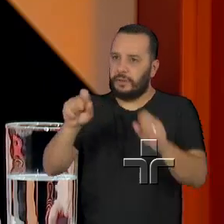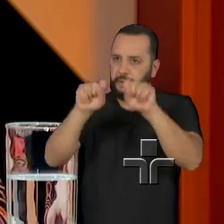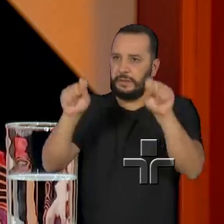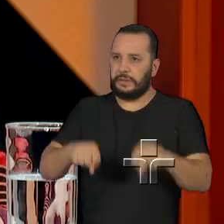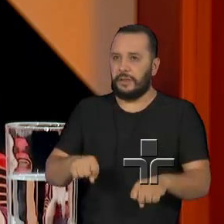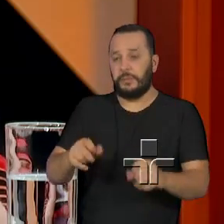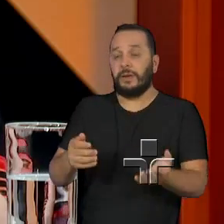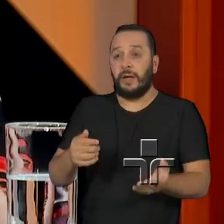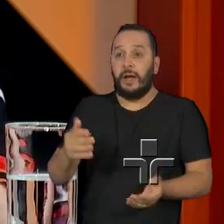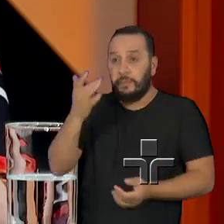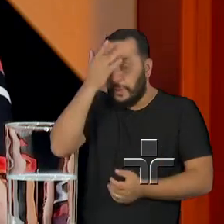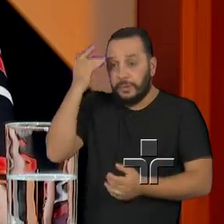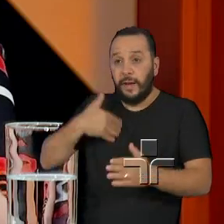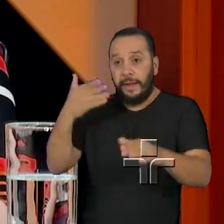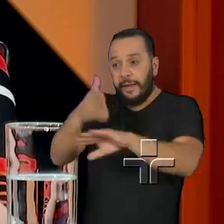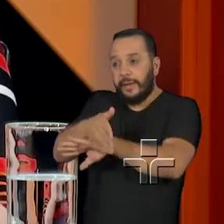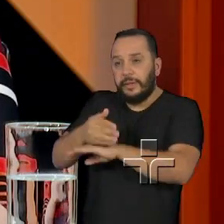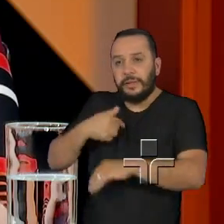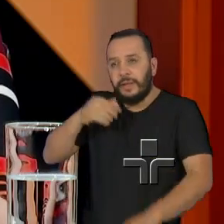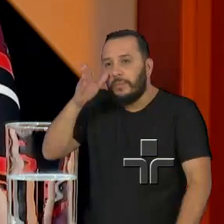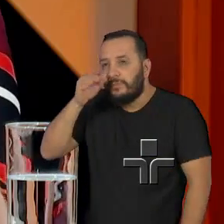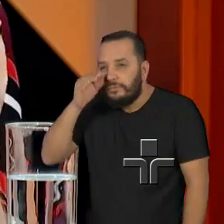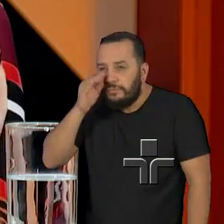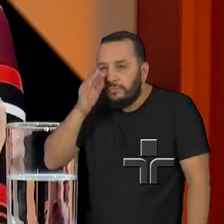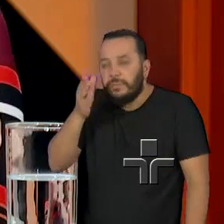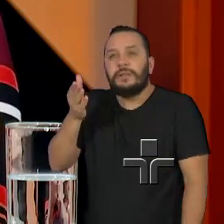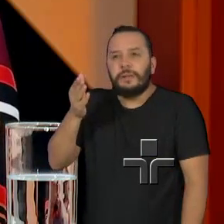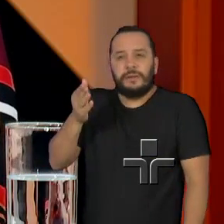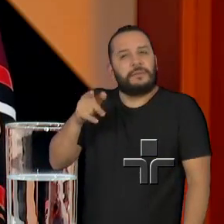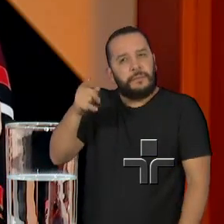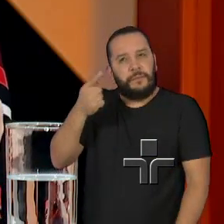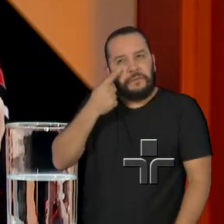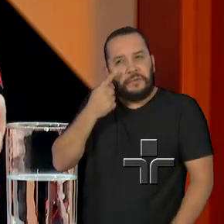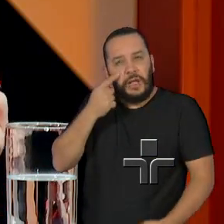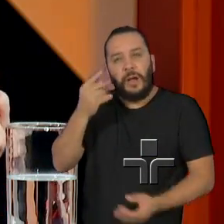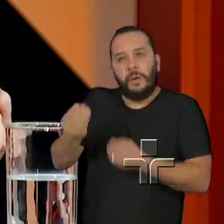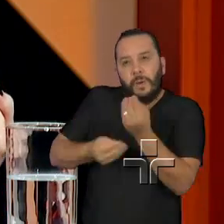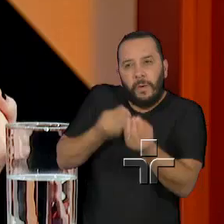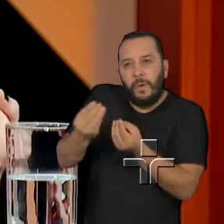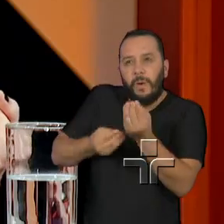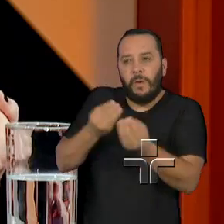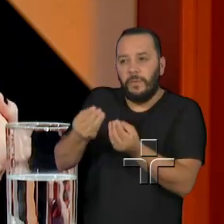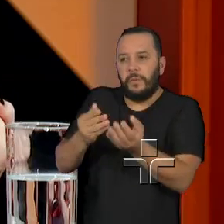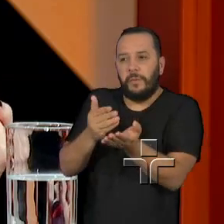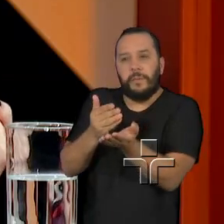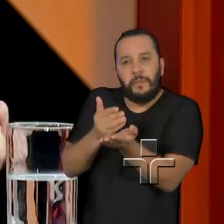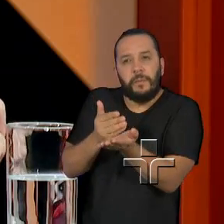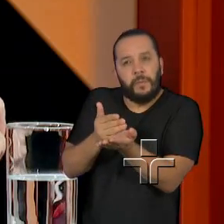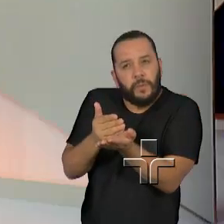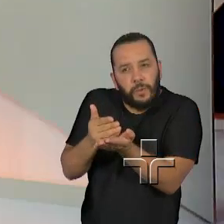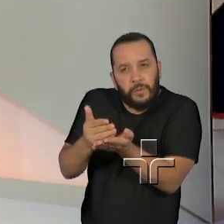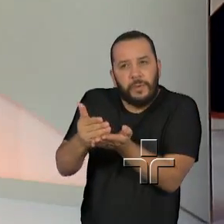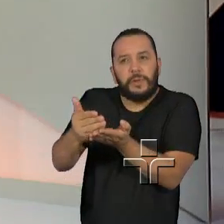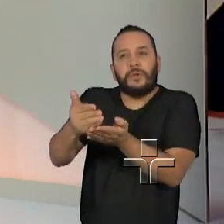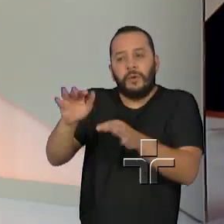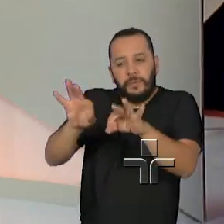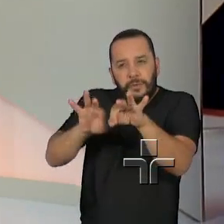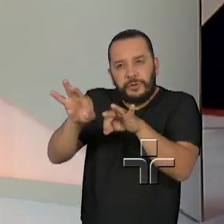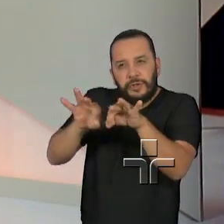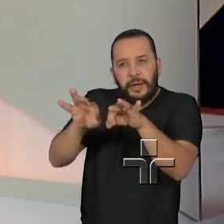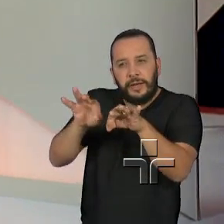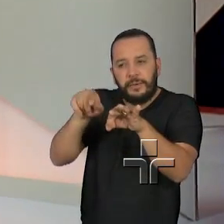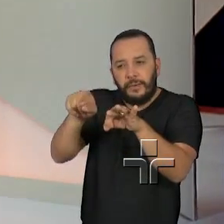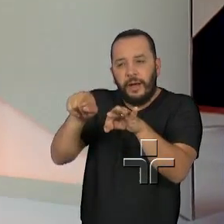Então, o colega consegue acessar e aproveitar. Se partir do zero, se partir do início, pode aproveitar as informações para